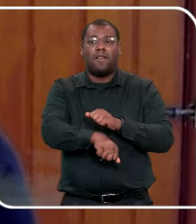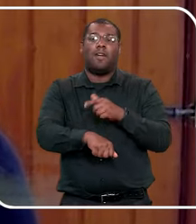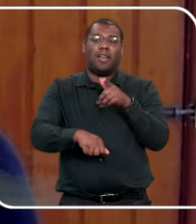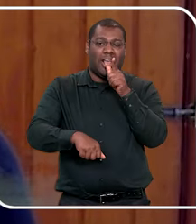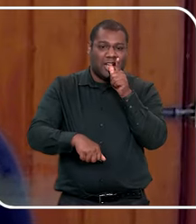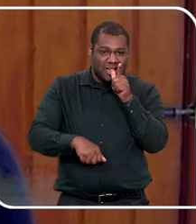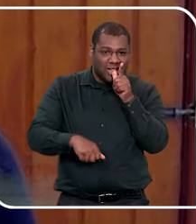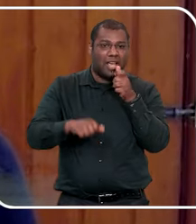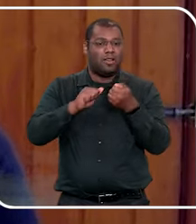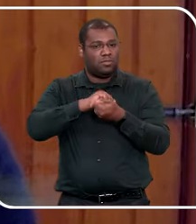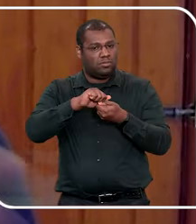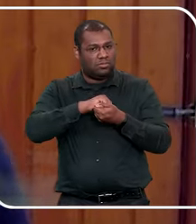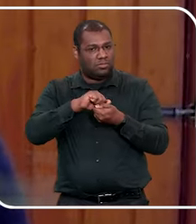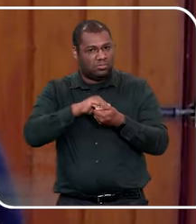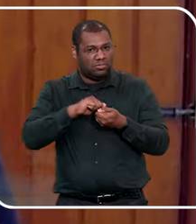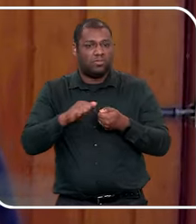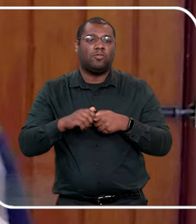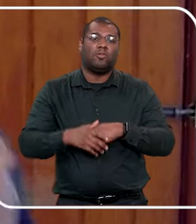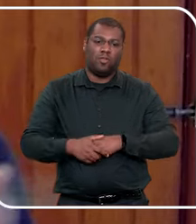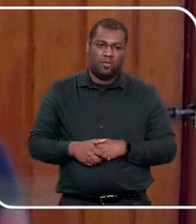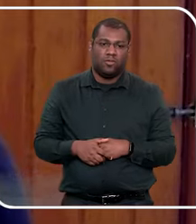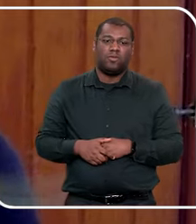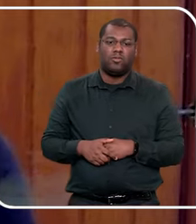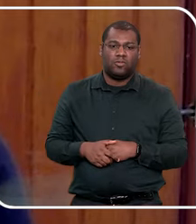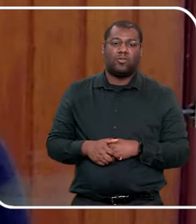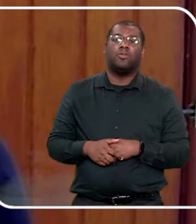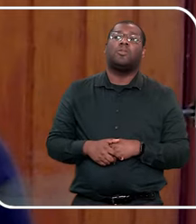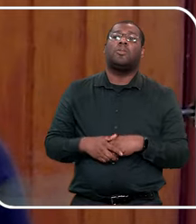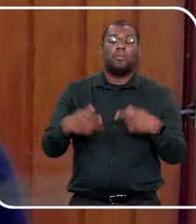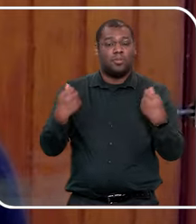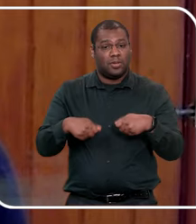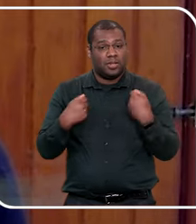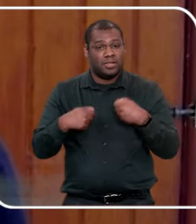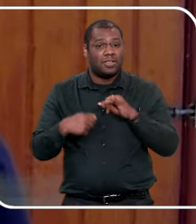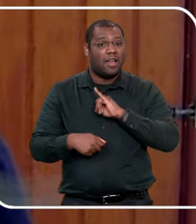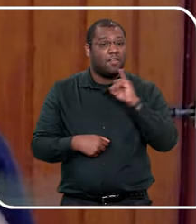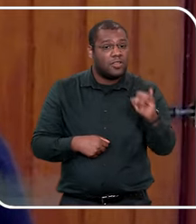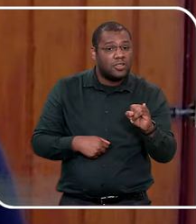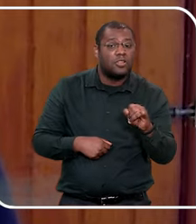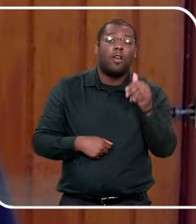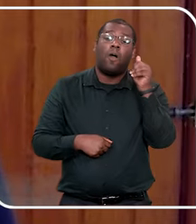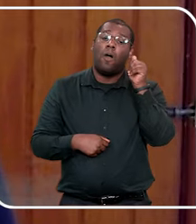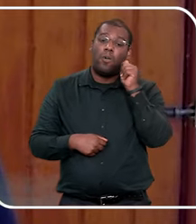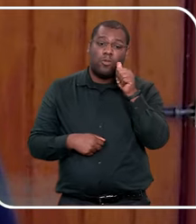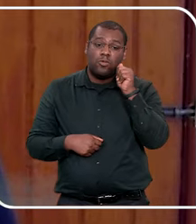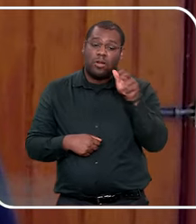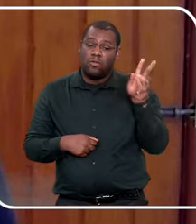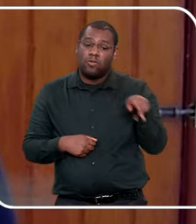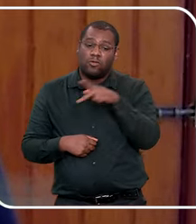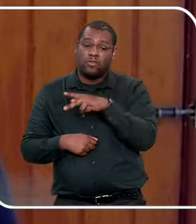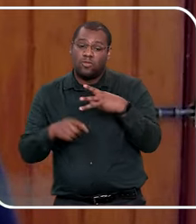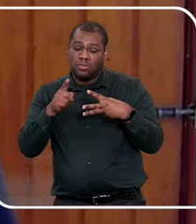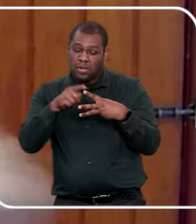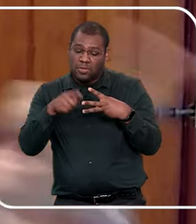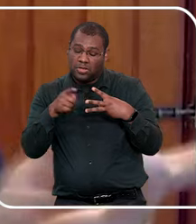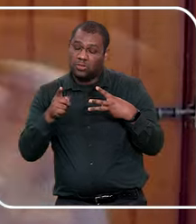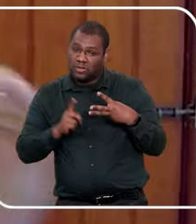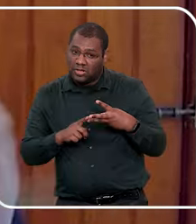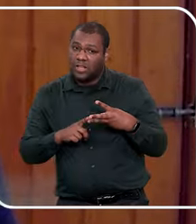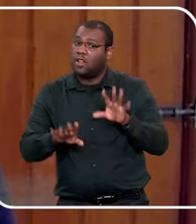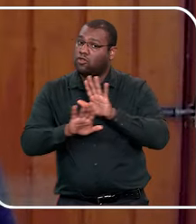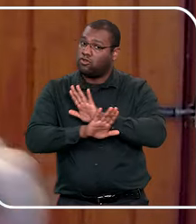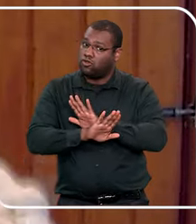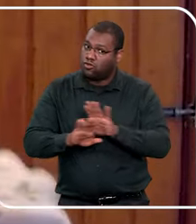não é brinquedo, e tem que ser rápido, pode nomear, três tias, duas tias que tiverem, e conversar com essas tias, conversar, olha, no